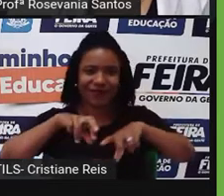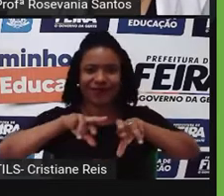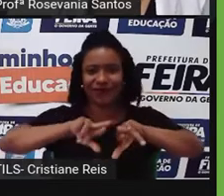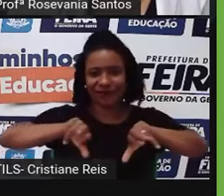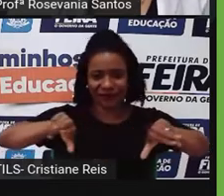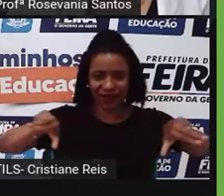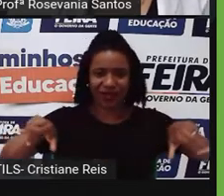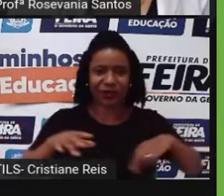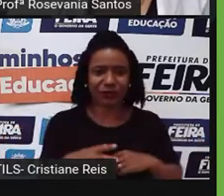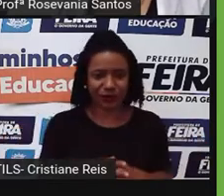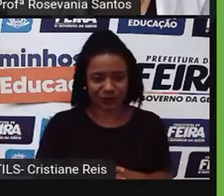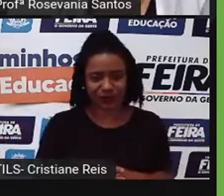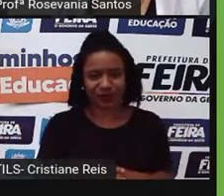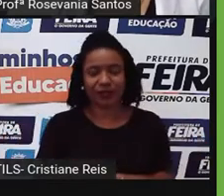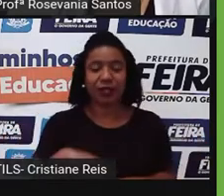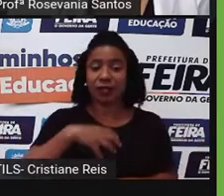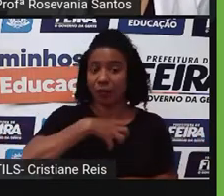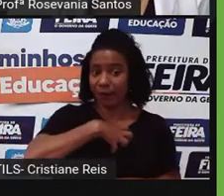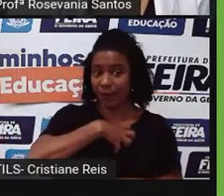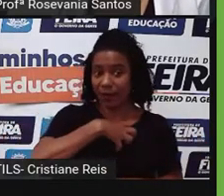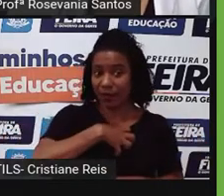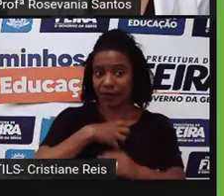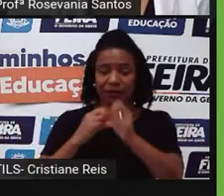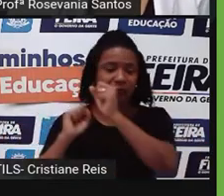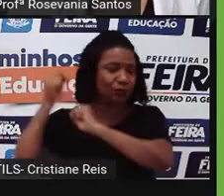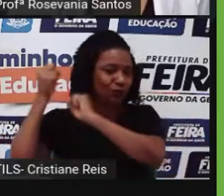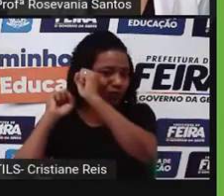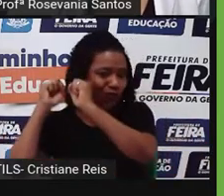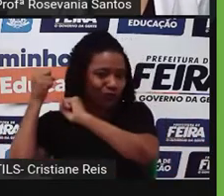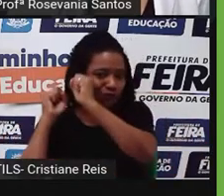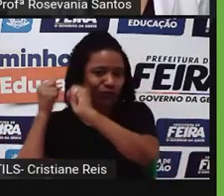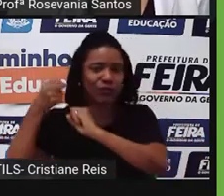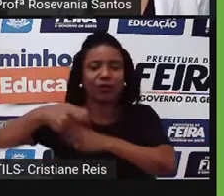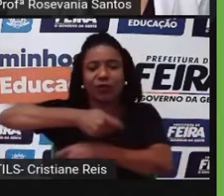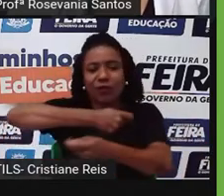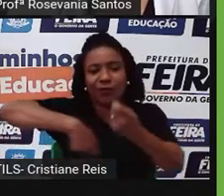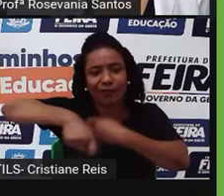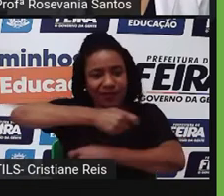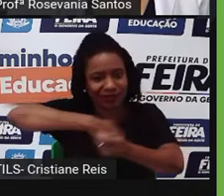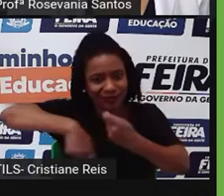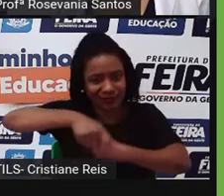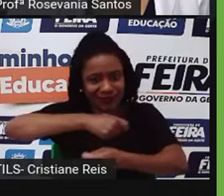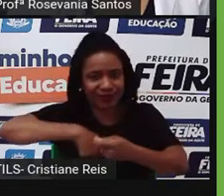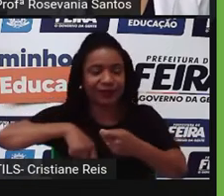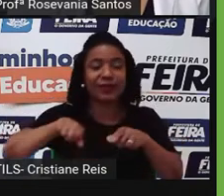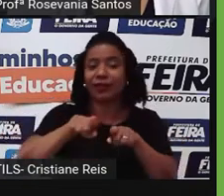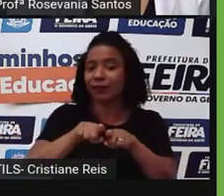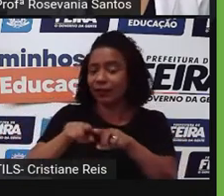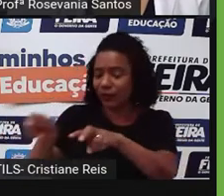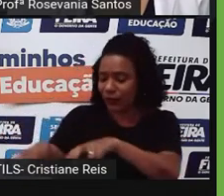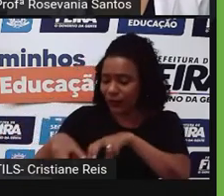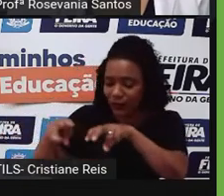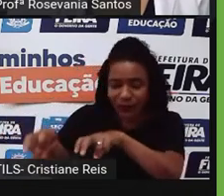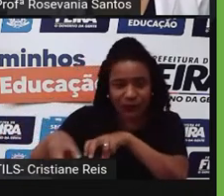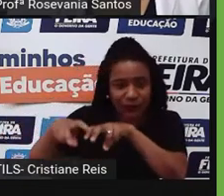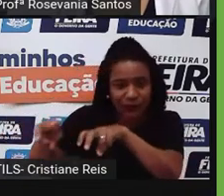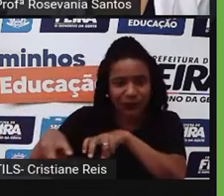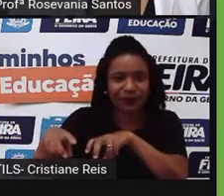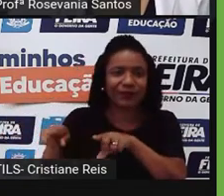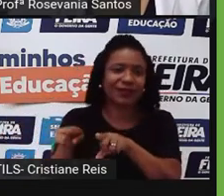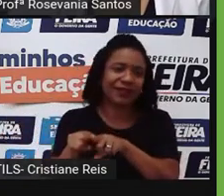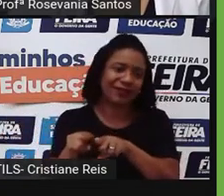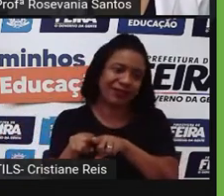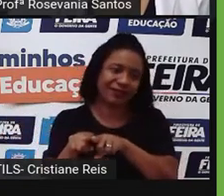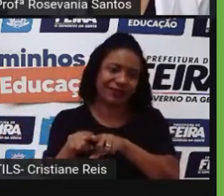questão da indústria, questão do comércio, a gente tem também espaço rural. Não é muito expressivo como alguns estados,